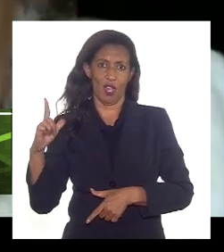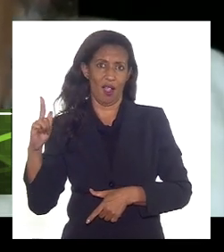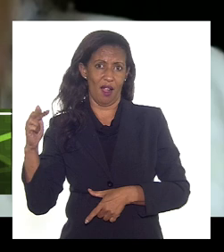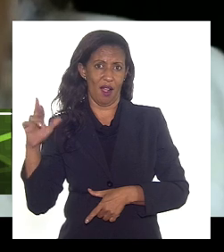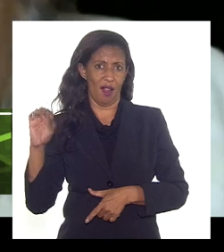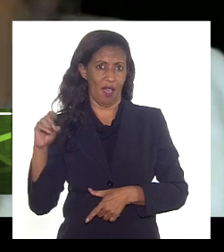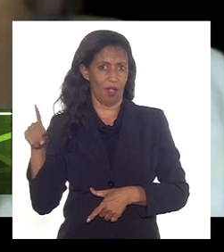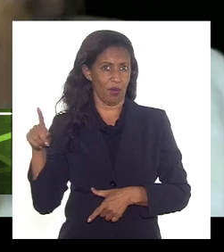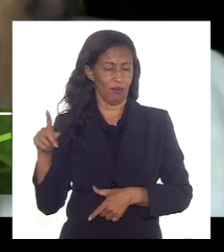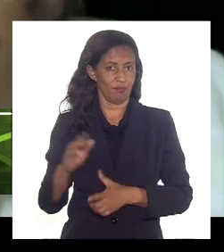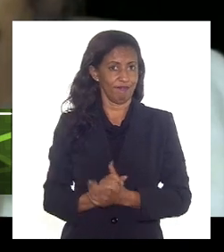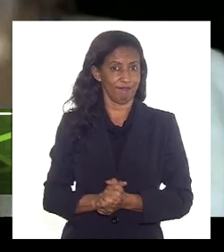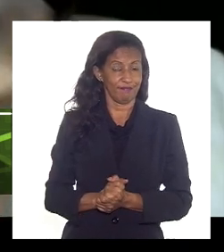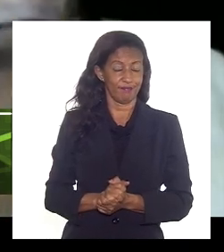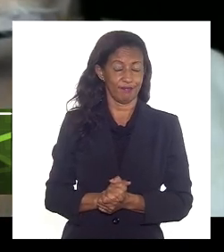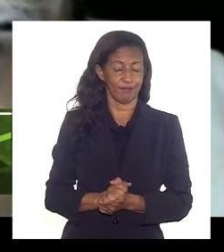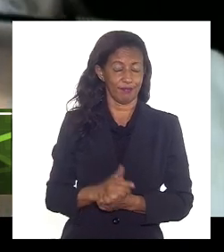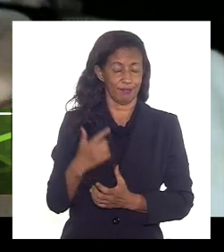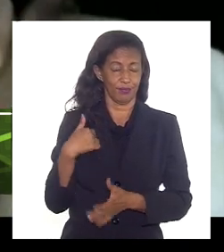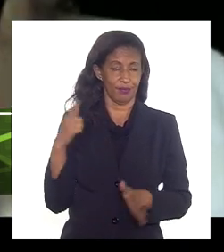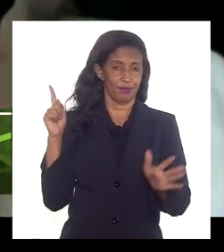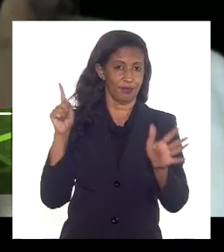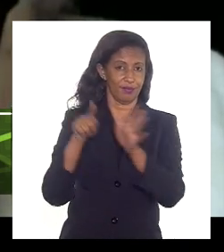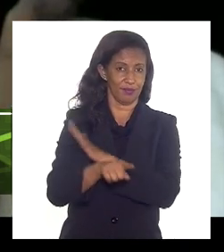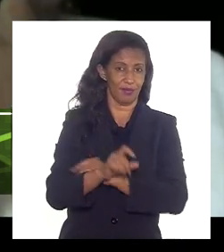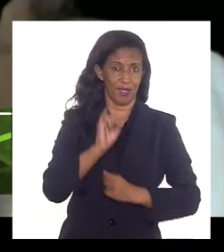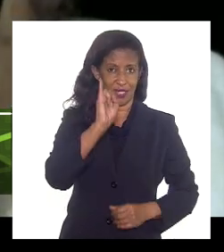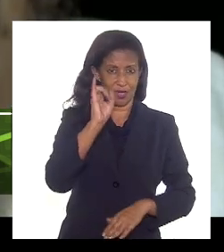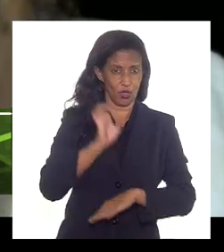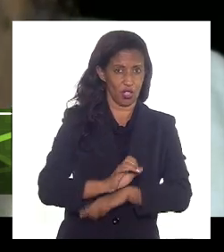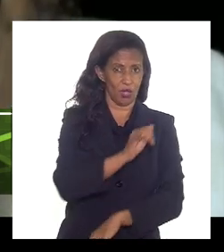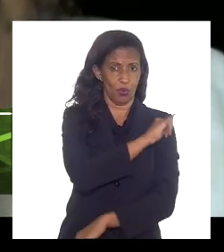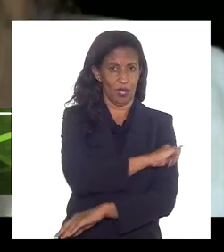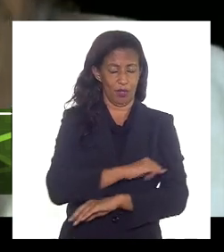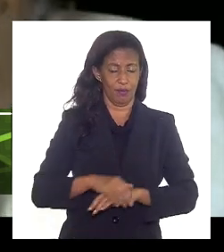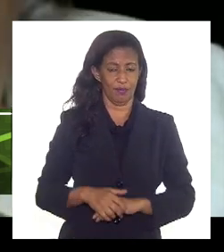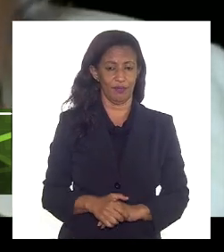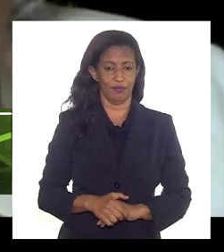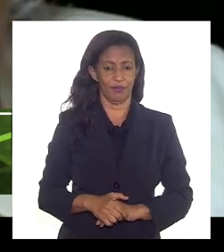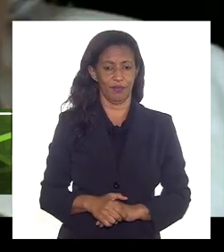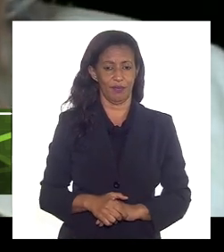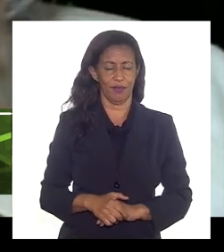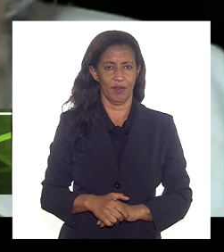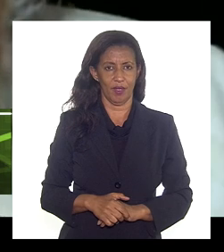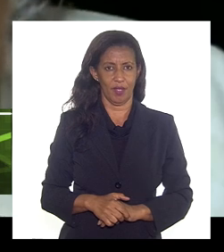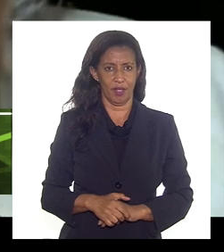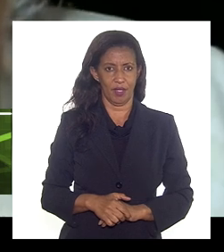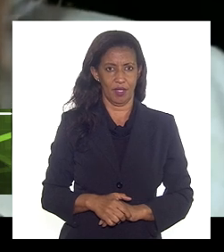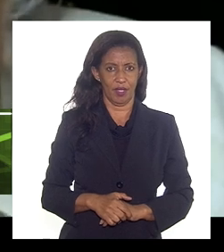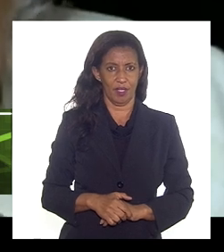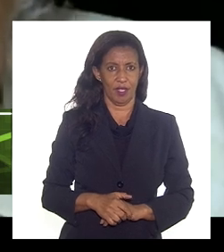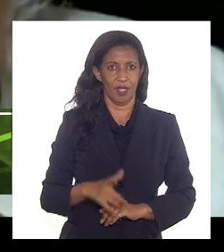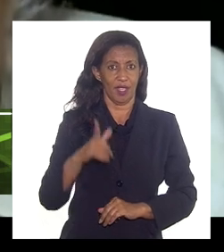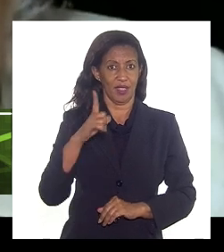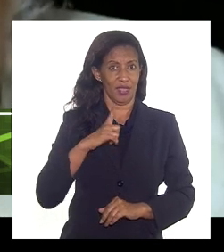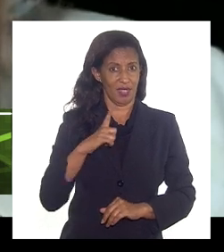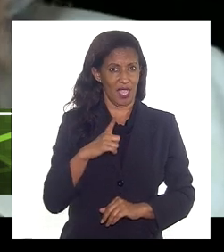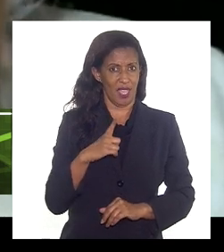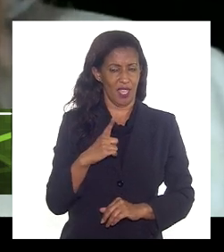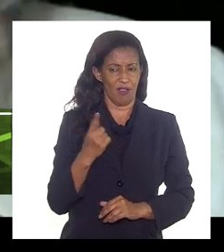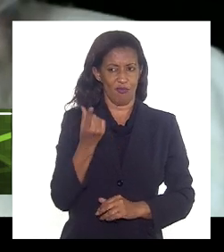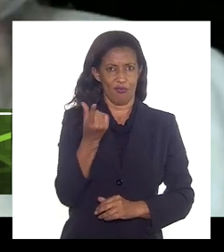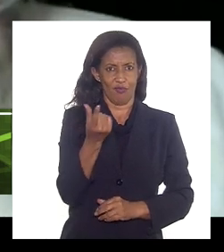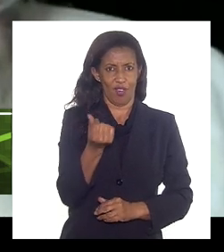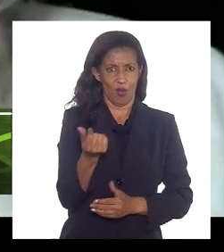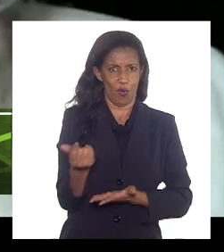o que eu queria colocar é o seguinte se o estado do Rio está recebendo uma compensação econômica e